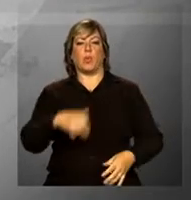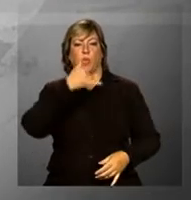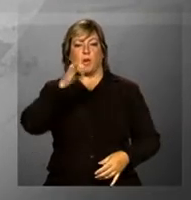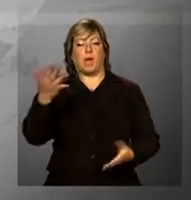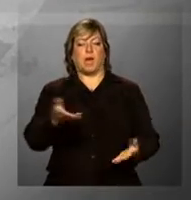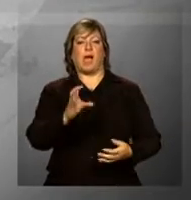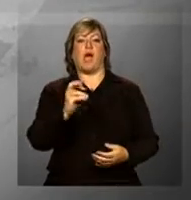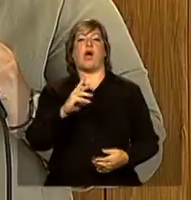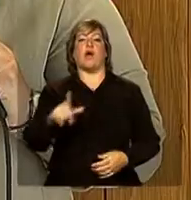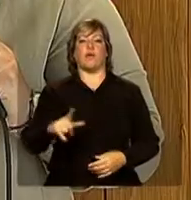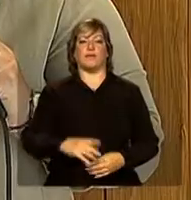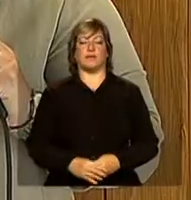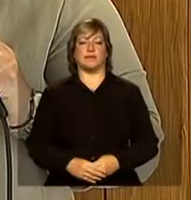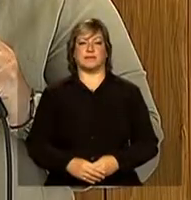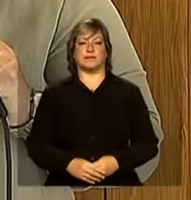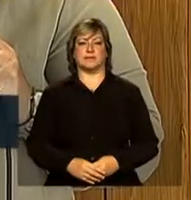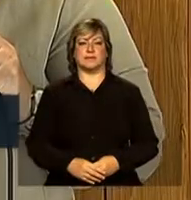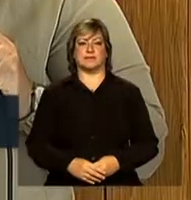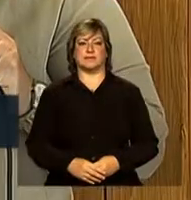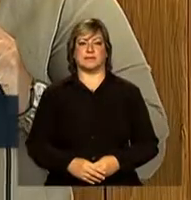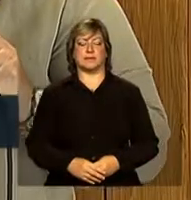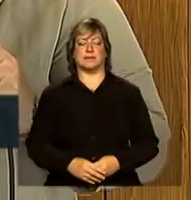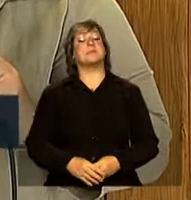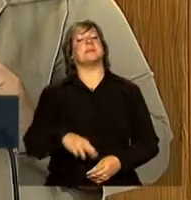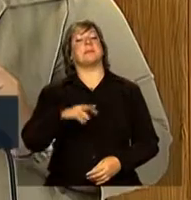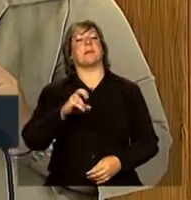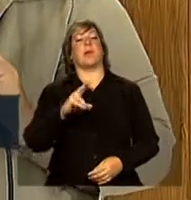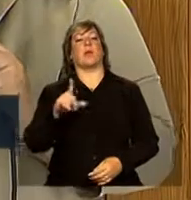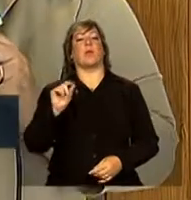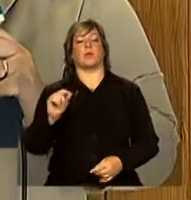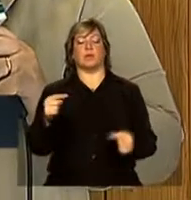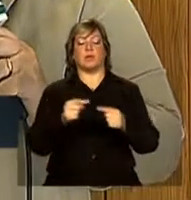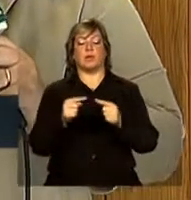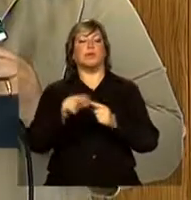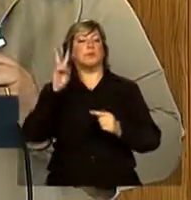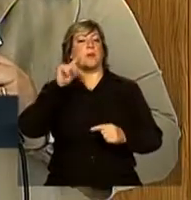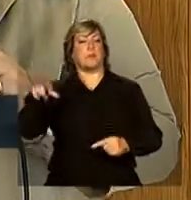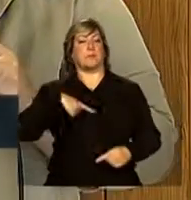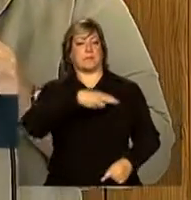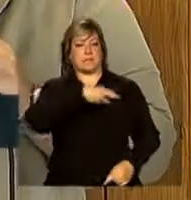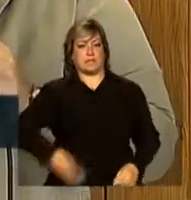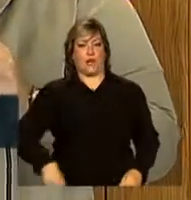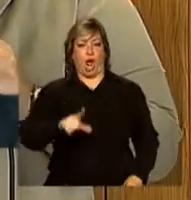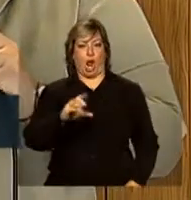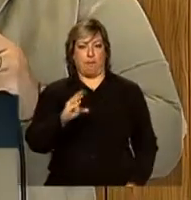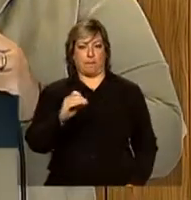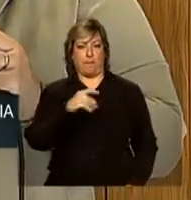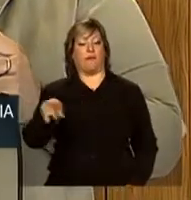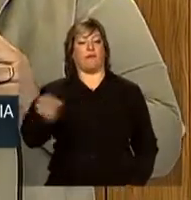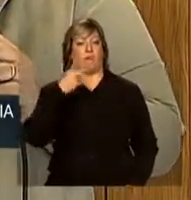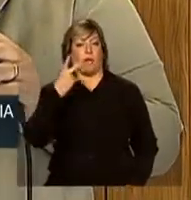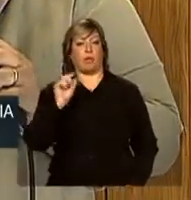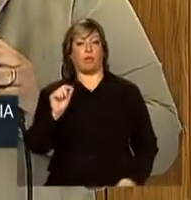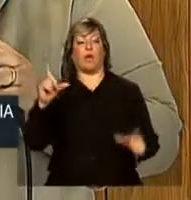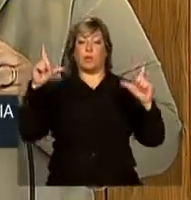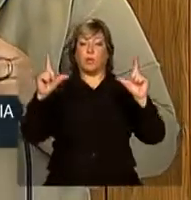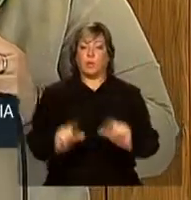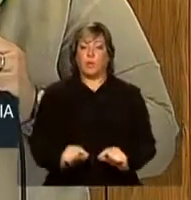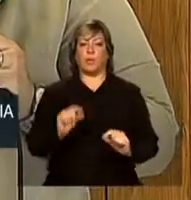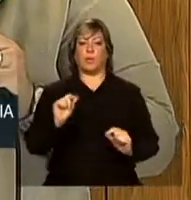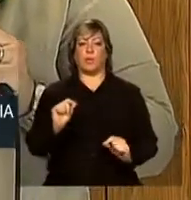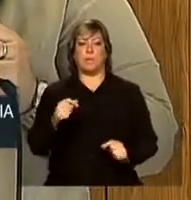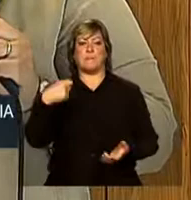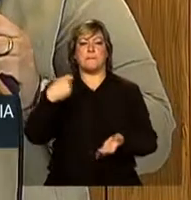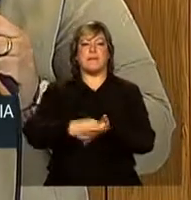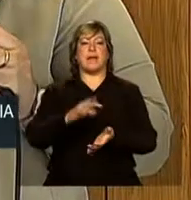elétrica. Carolina? Malu, de acordo com o ministro de Minas e Energia, Edson Lobão, A redução no custo da energia